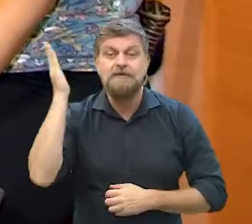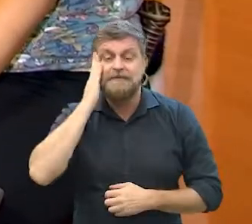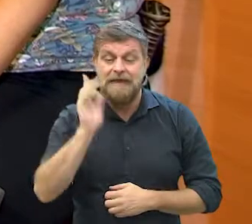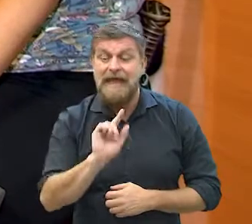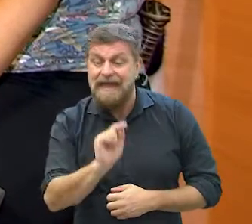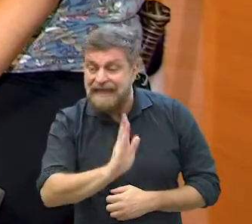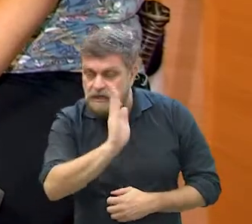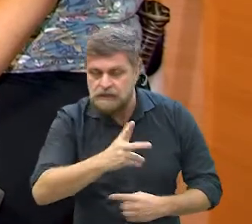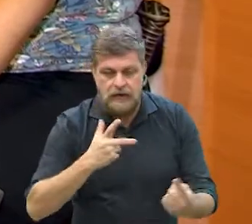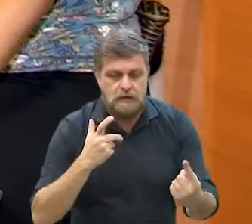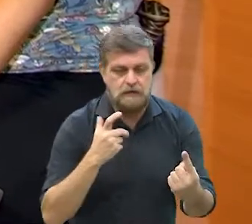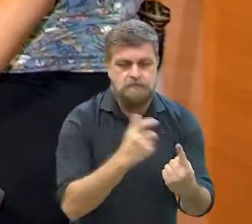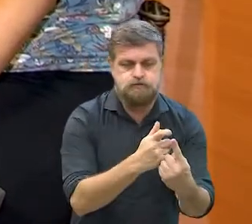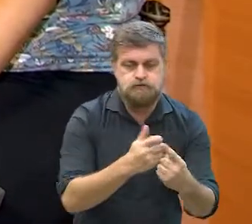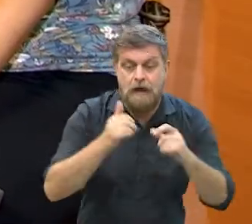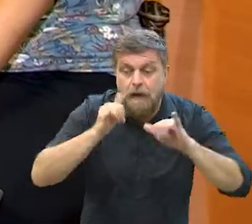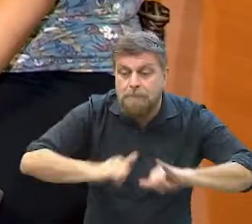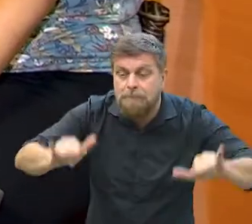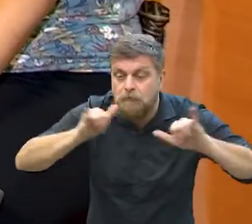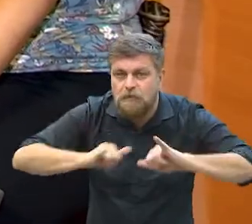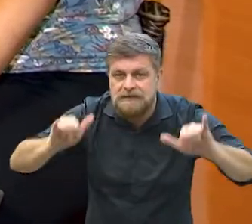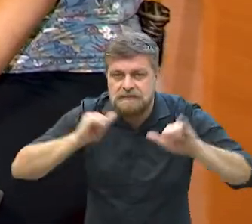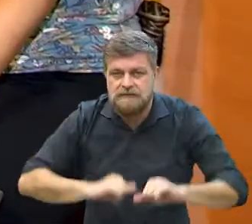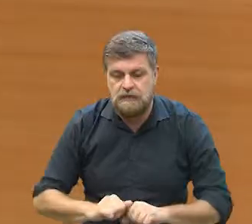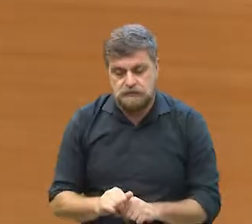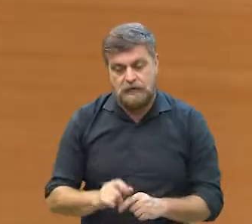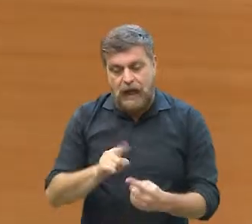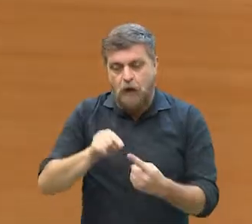transparência, existe publicidade.